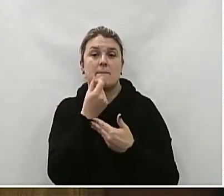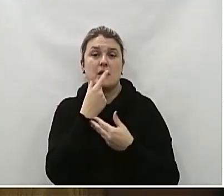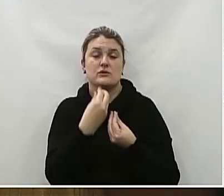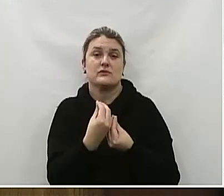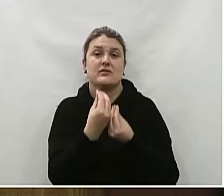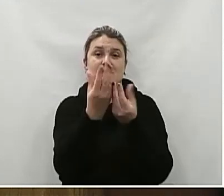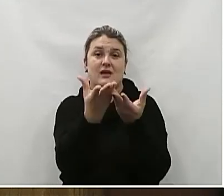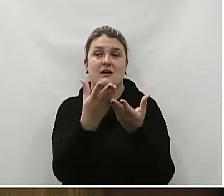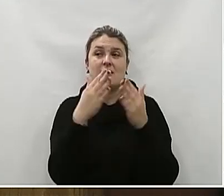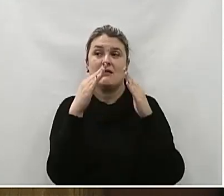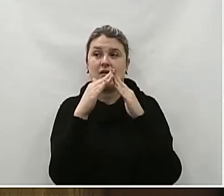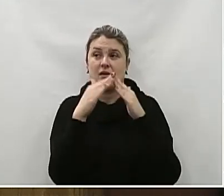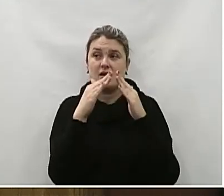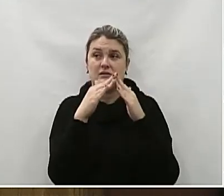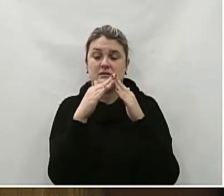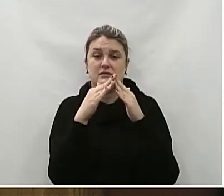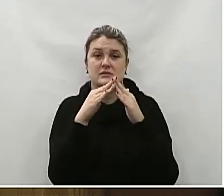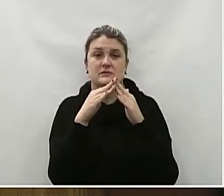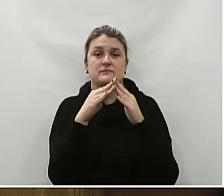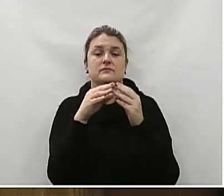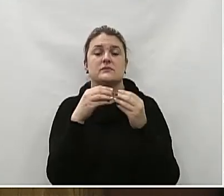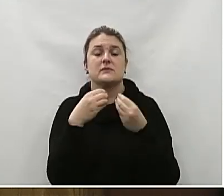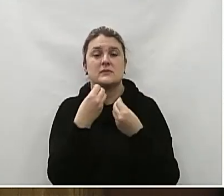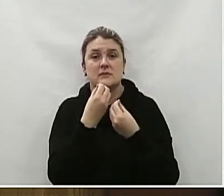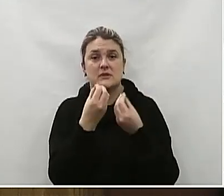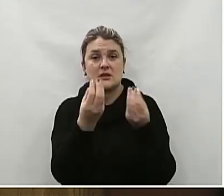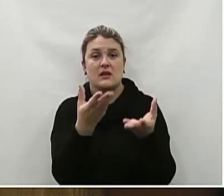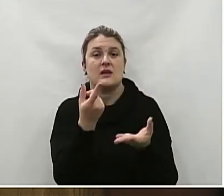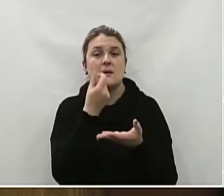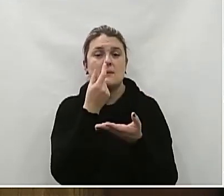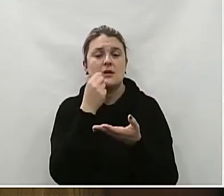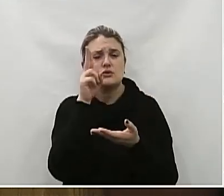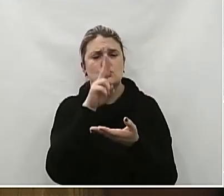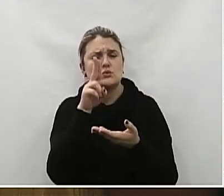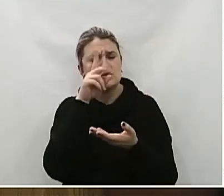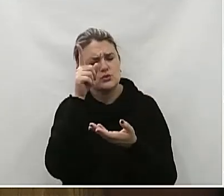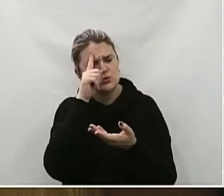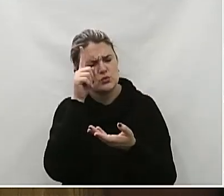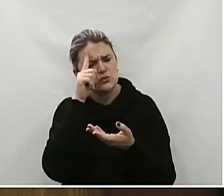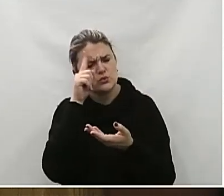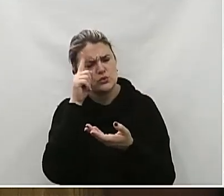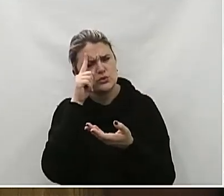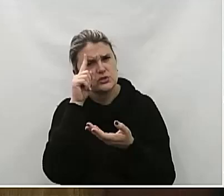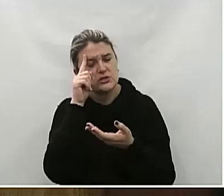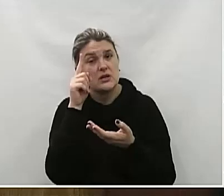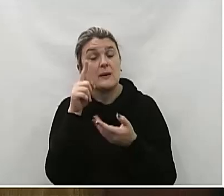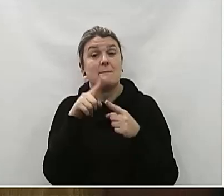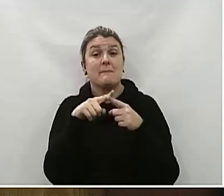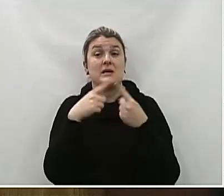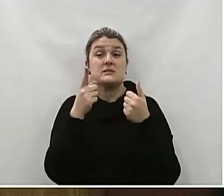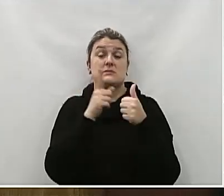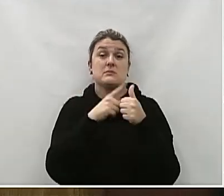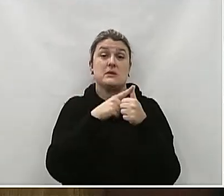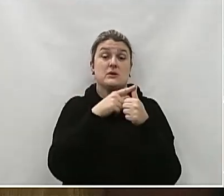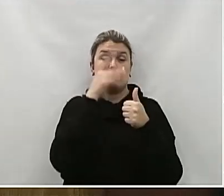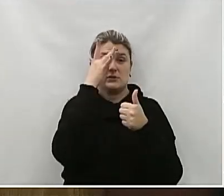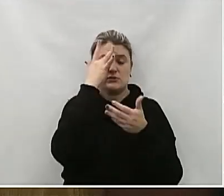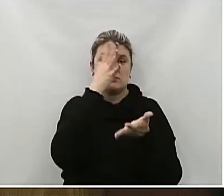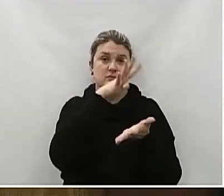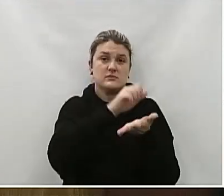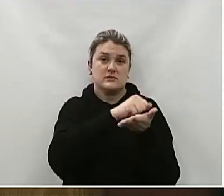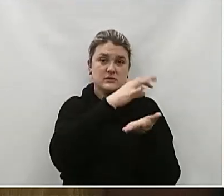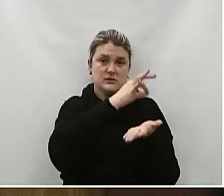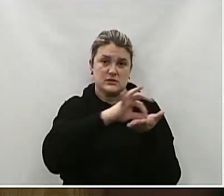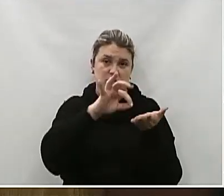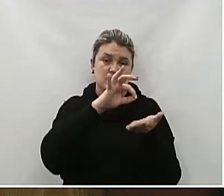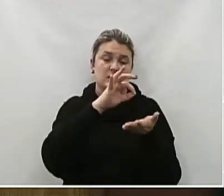E dispõe sobre a entrega De medicamentos De uso contínuo As pessoas devidamente Cadastradas na rede básica Municipal de saúde Tais como